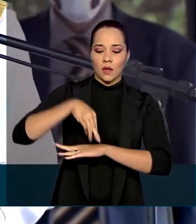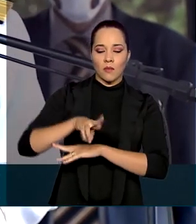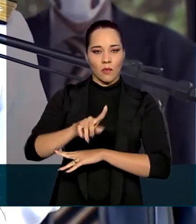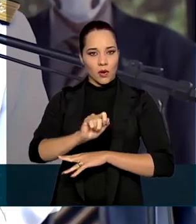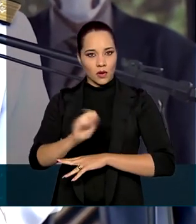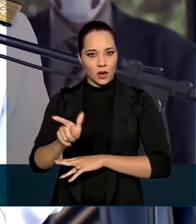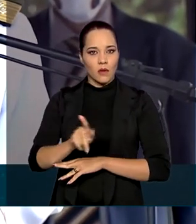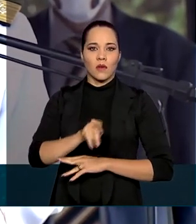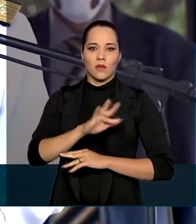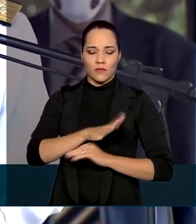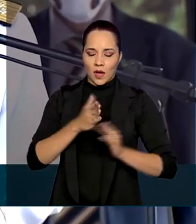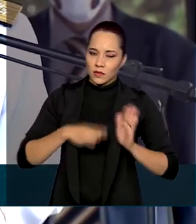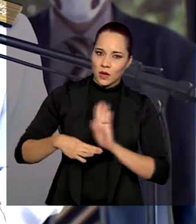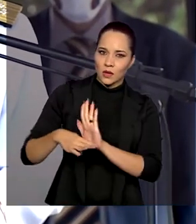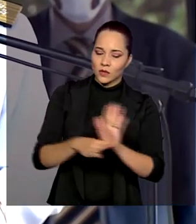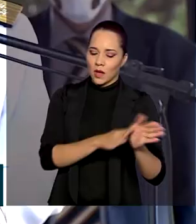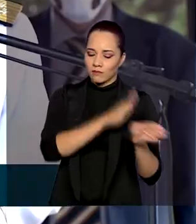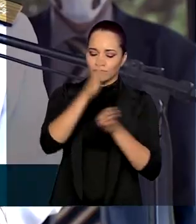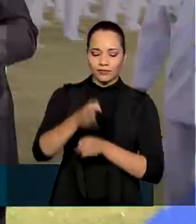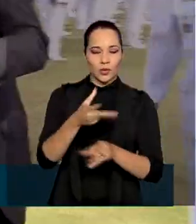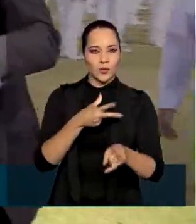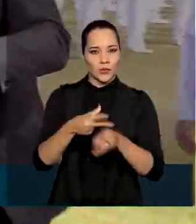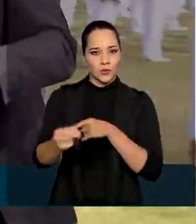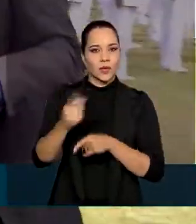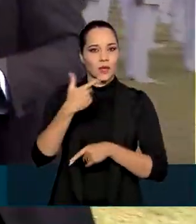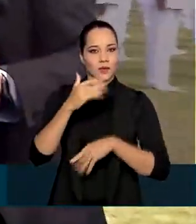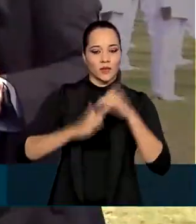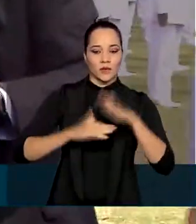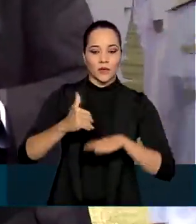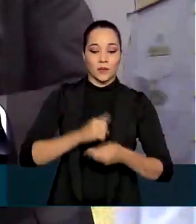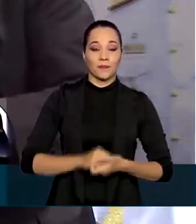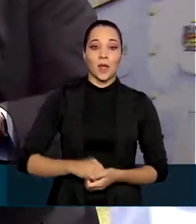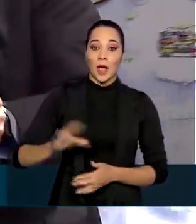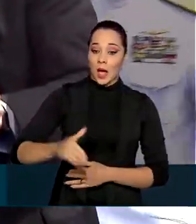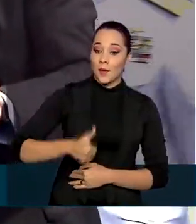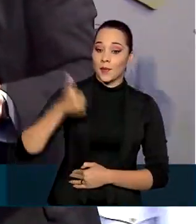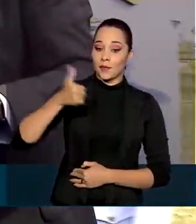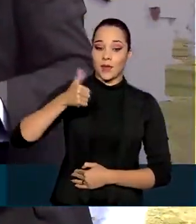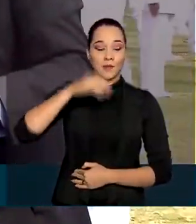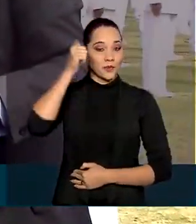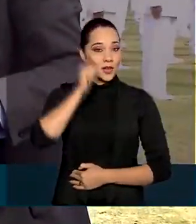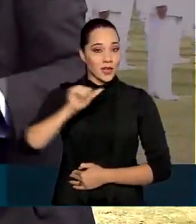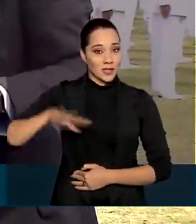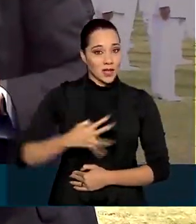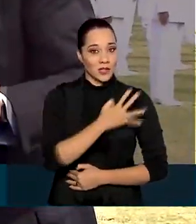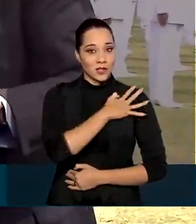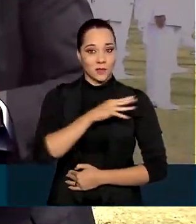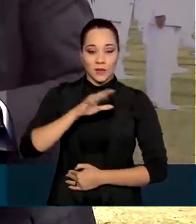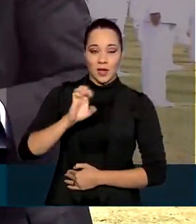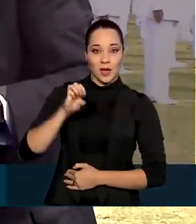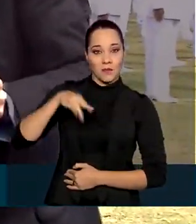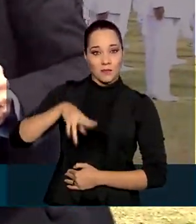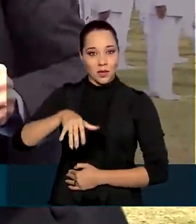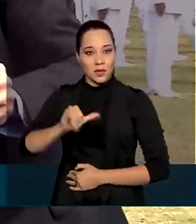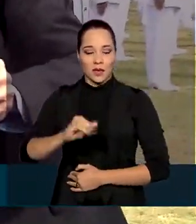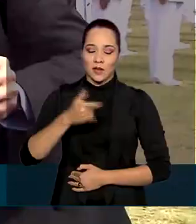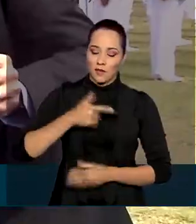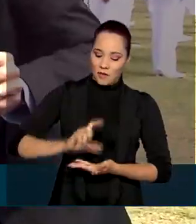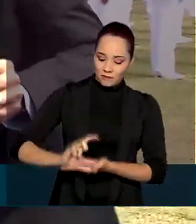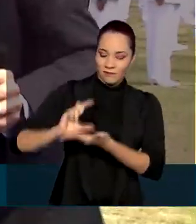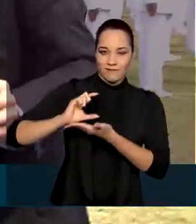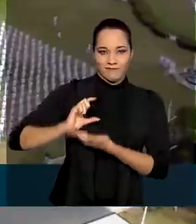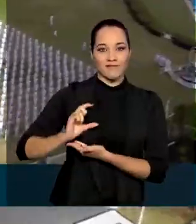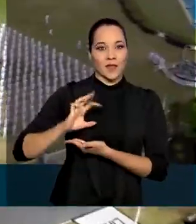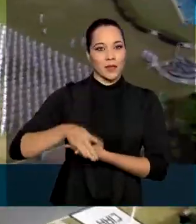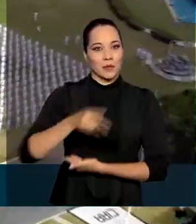os conduzirá, sem dúvida, ao sucesso profissional. A primeira colocada do curso, a sargenta Emily Sakuma, foi condecorada pelo presidente da